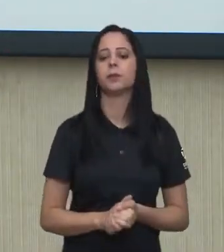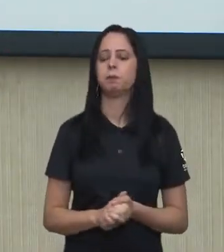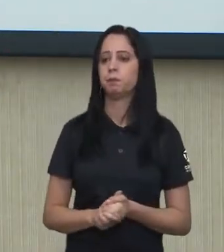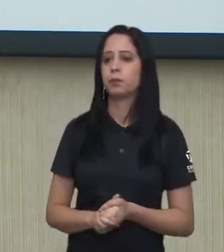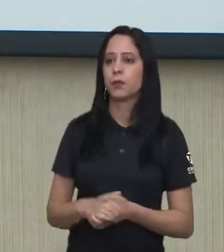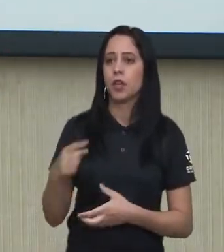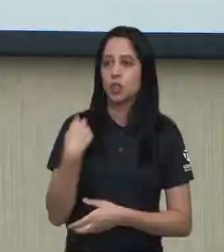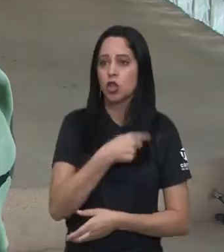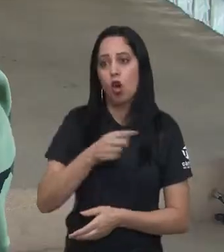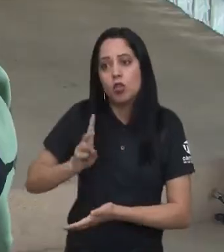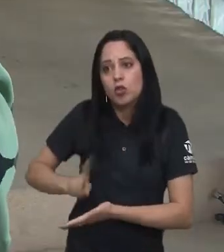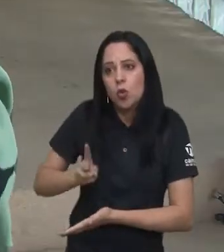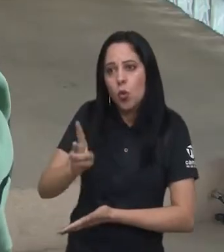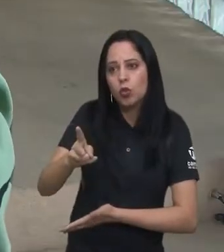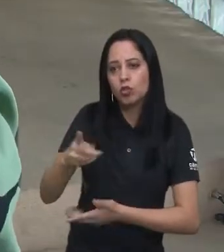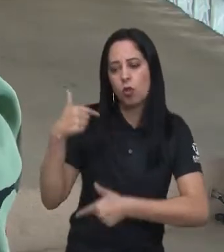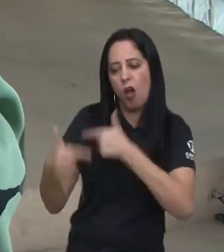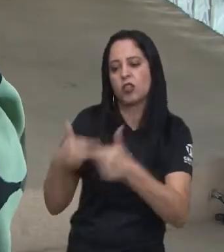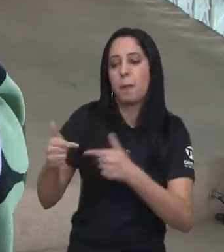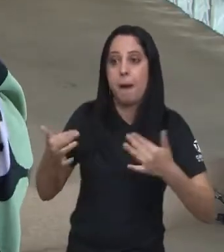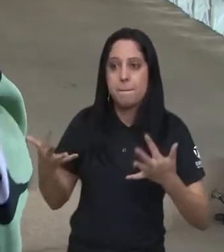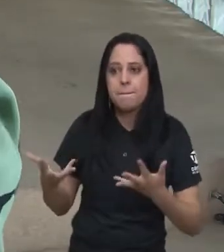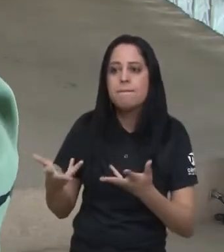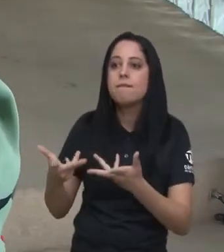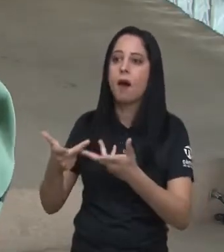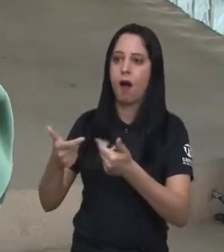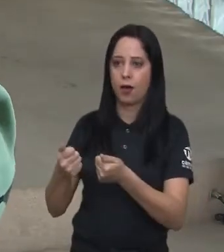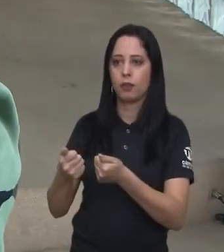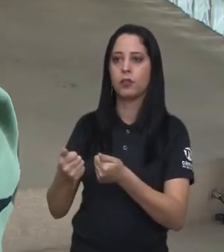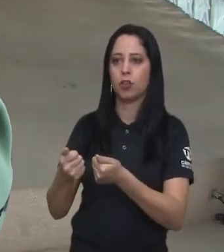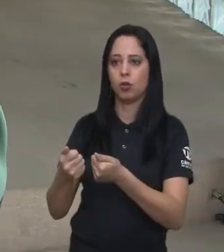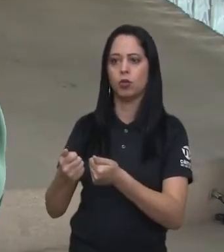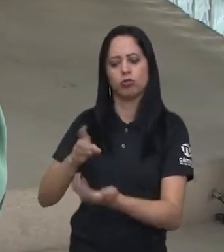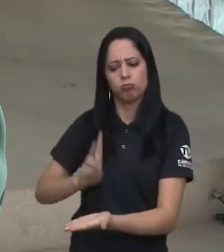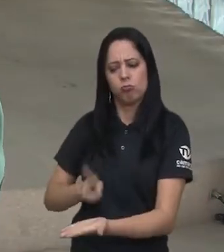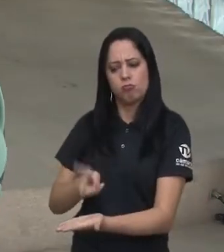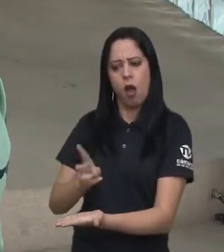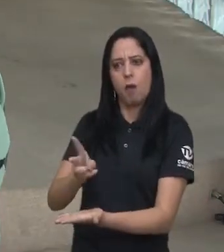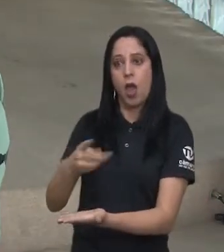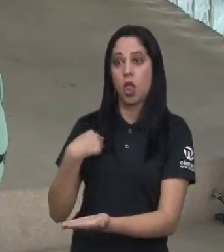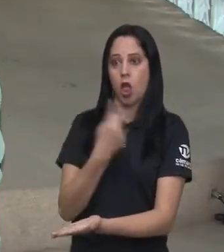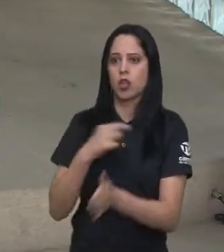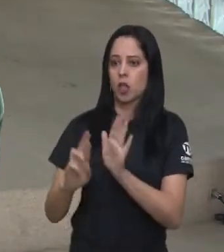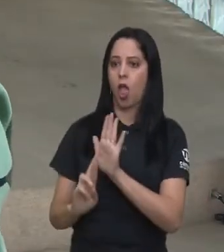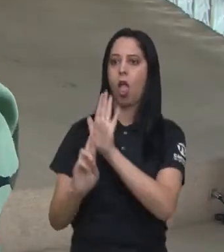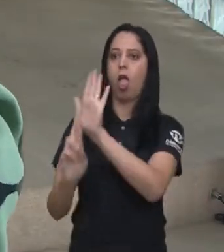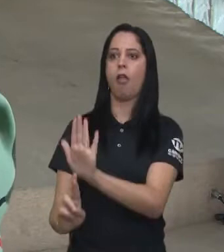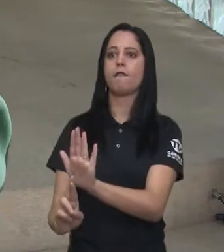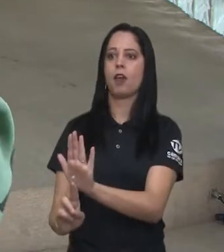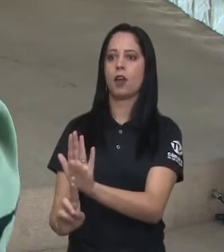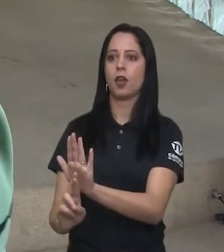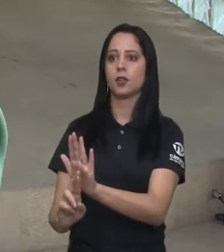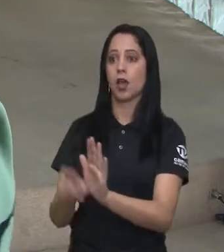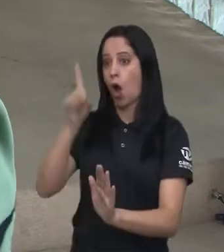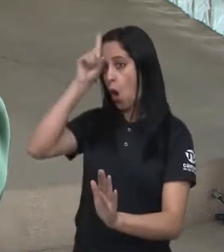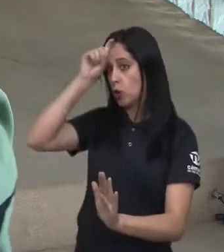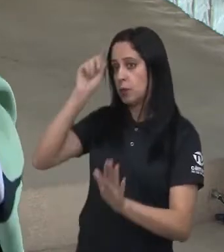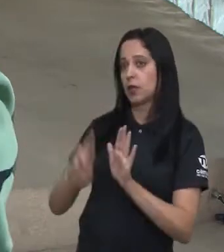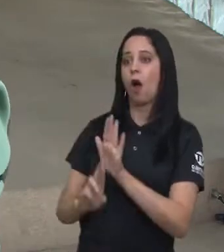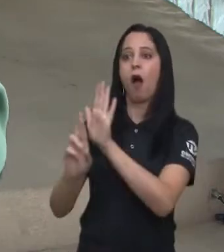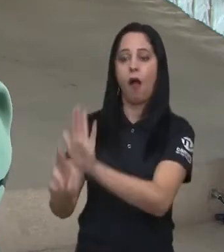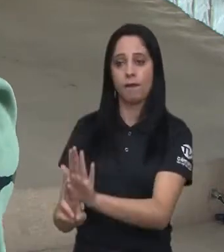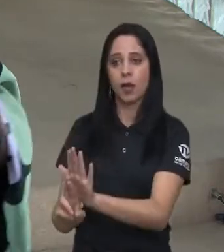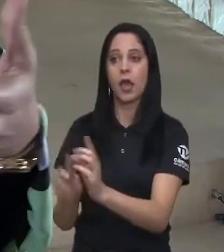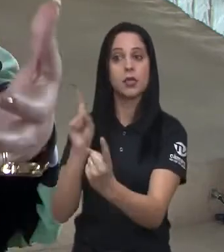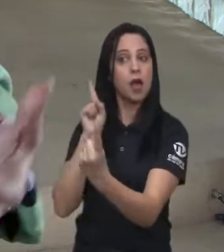depende desse serviço. Para que nós possamos continuar fazendo um excelente trabalho, nos mantermos como referência que somos,